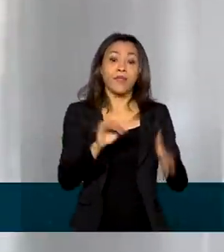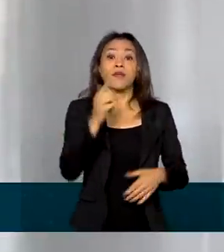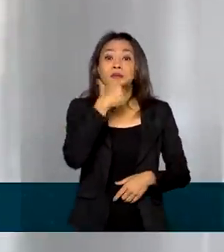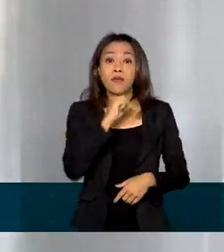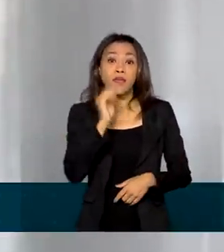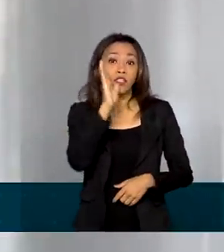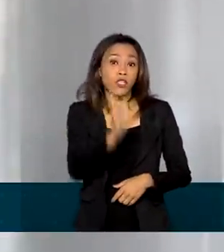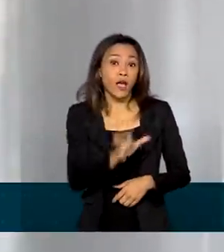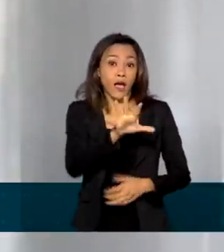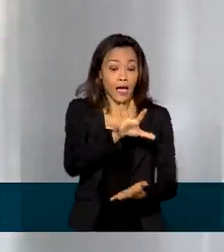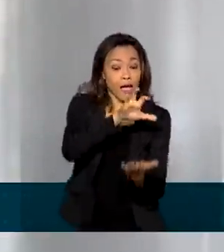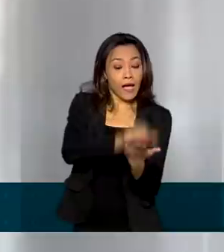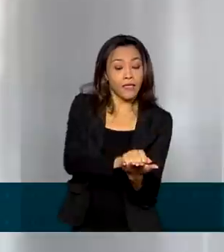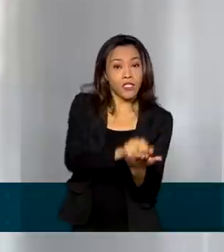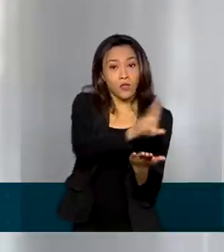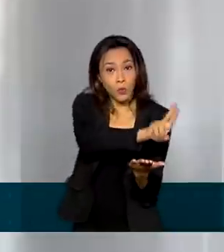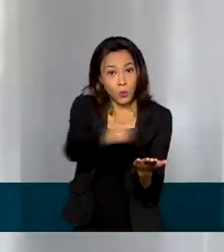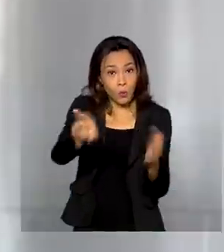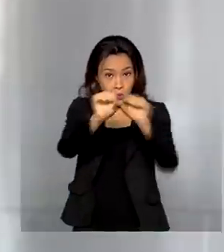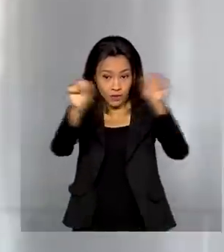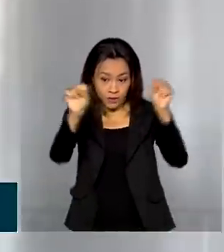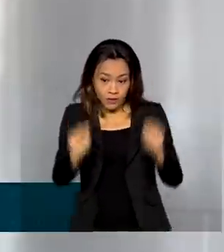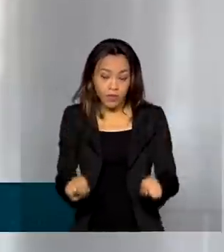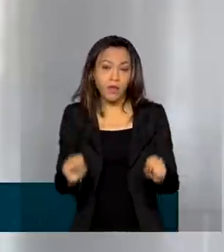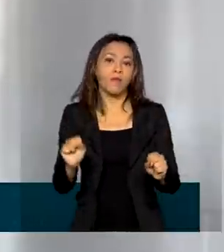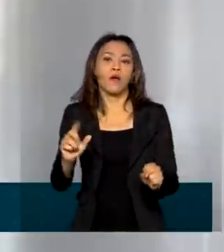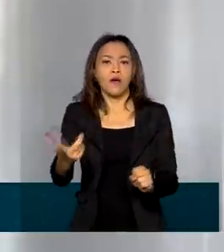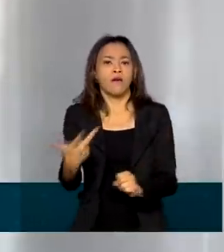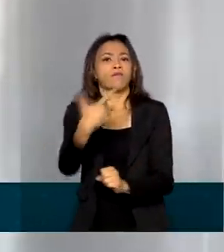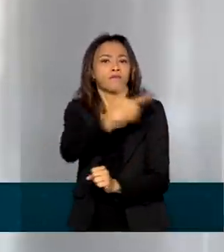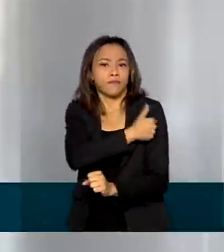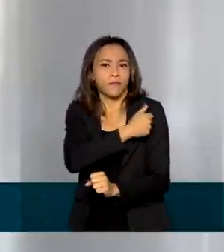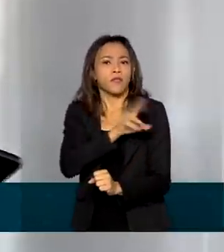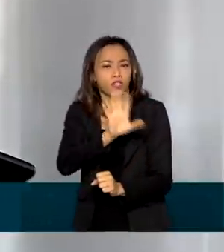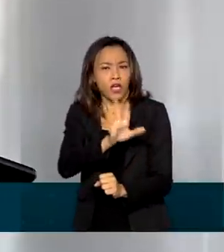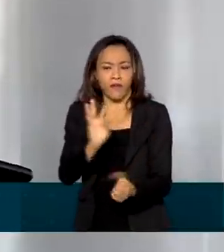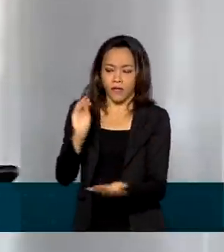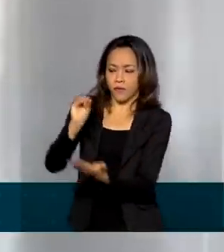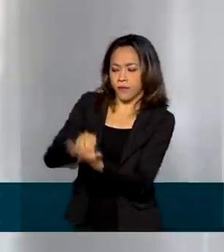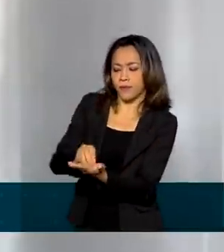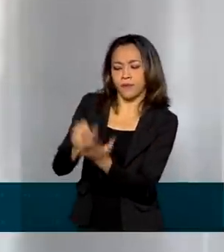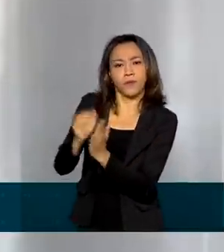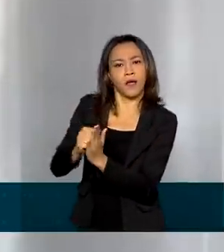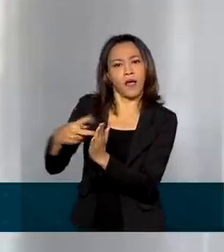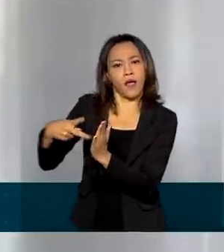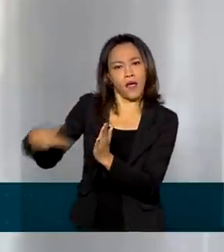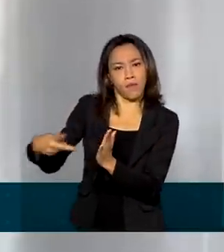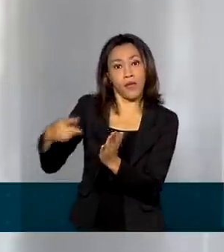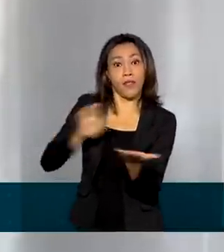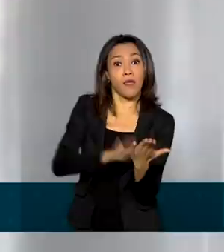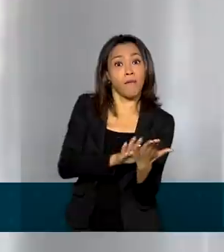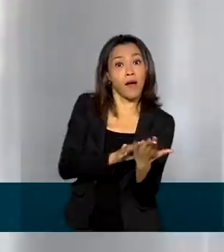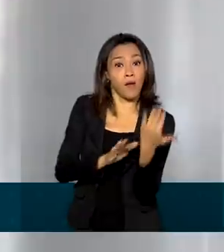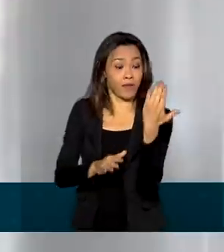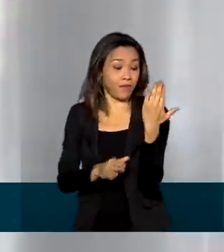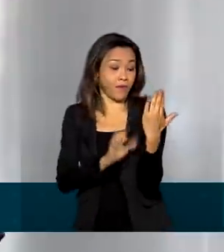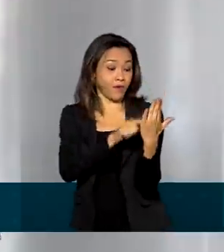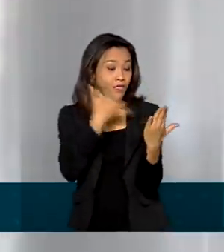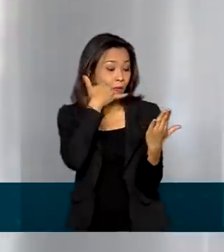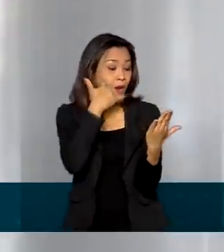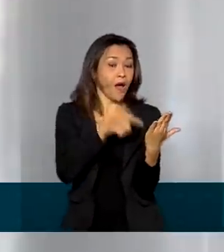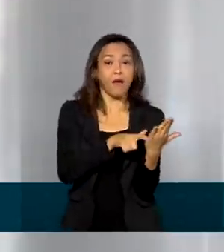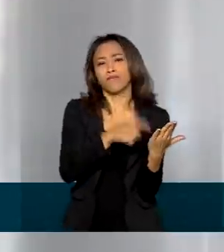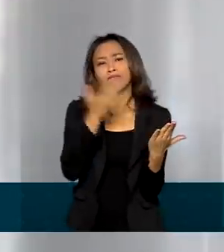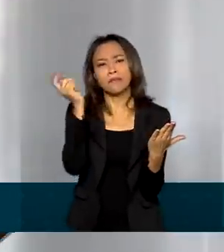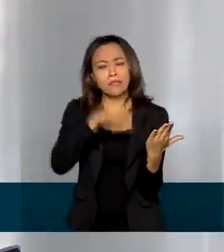for cadastrado no sistema vai ter a dose registrada no ConectSUS. Na palma da mão e em tempo real, o usuário vai